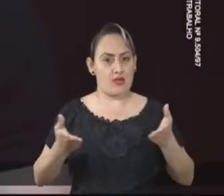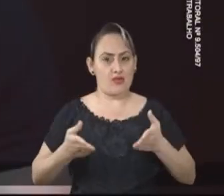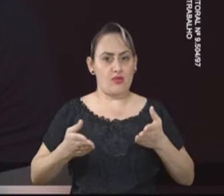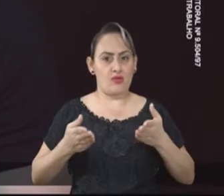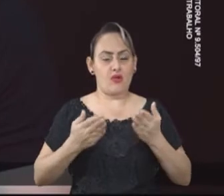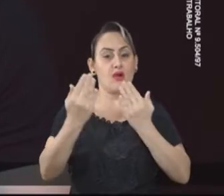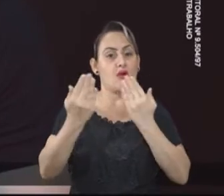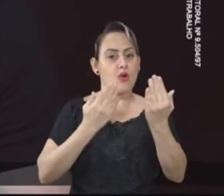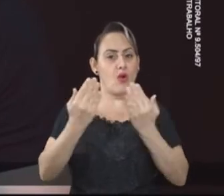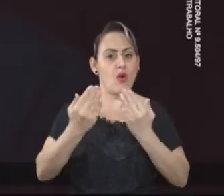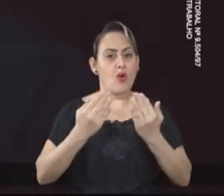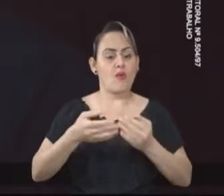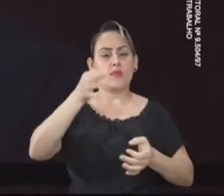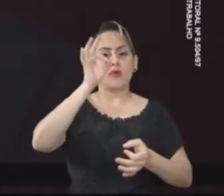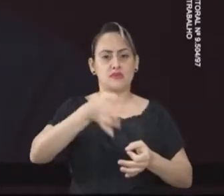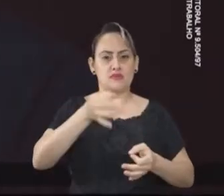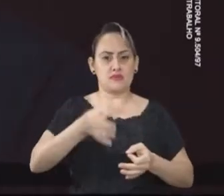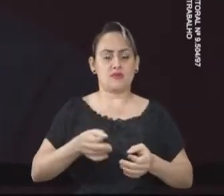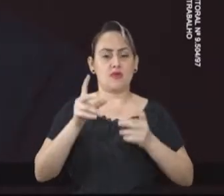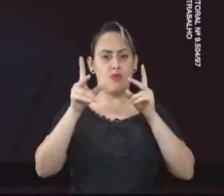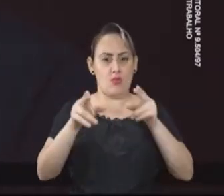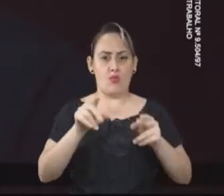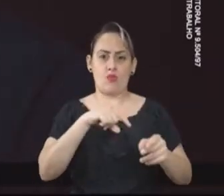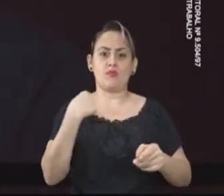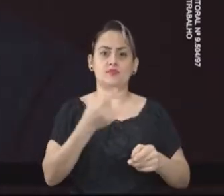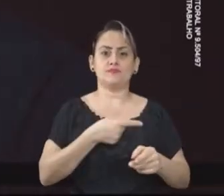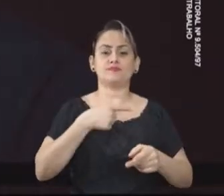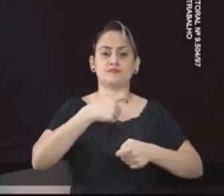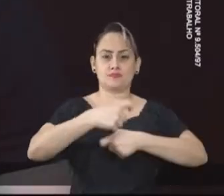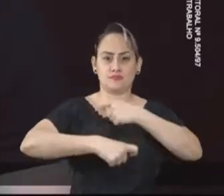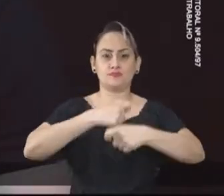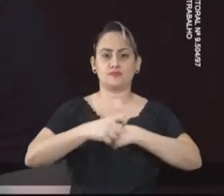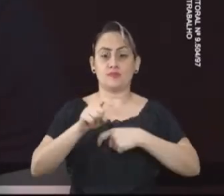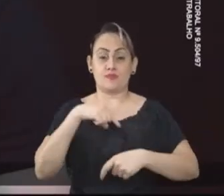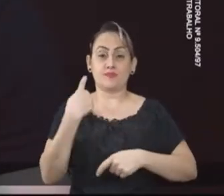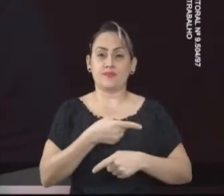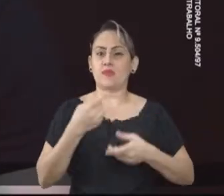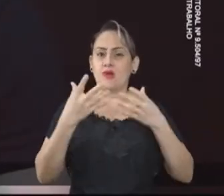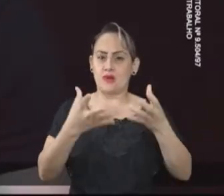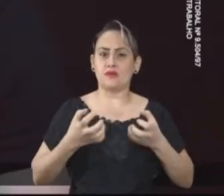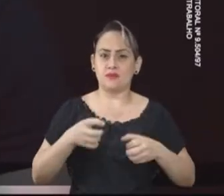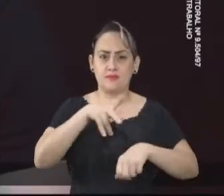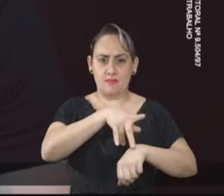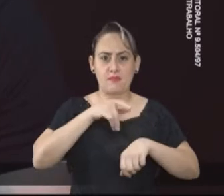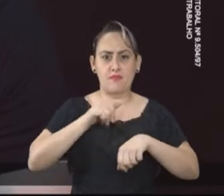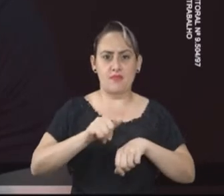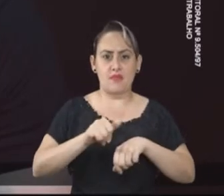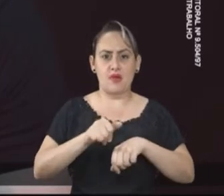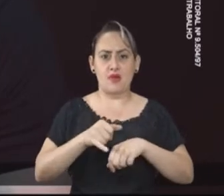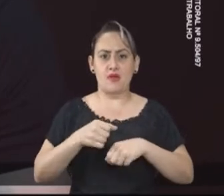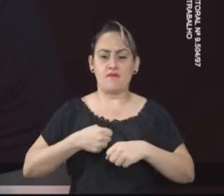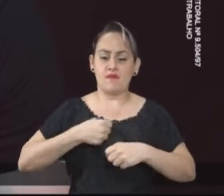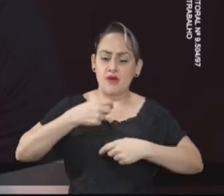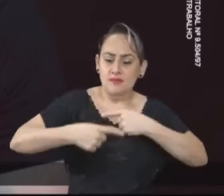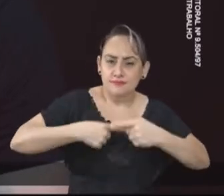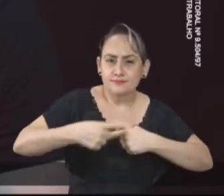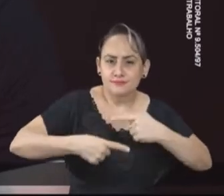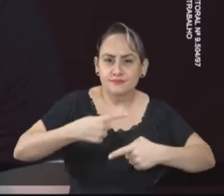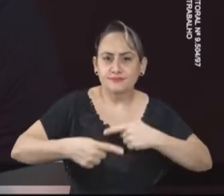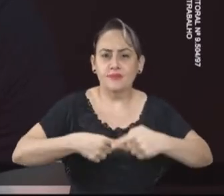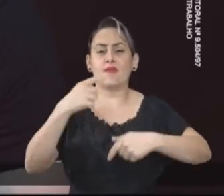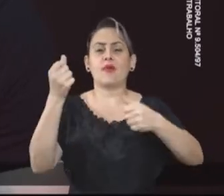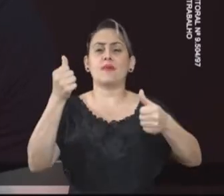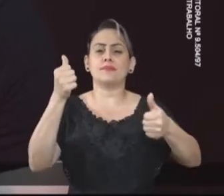fazer um comparativo honesto, como é costume da nossa administração. Quando assumimos, Paranavaí vinha de uma sequência de